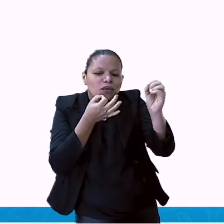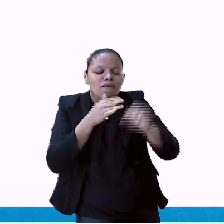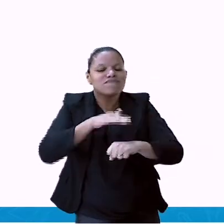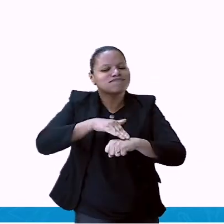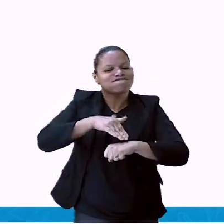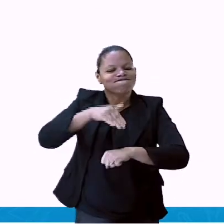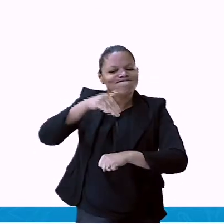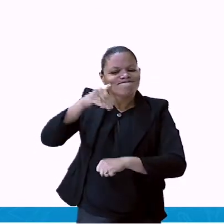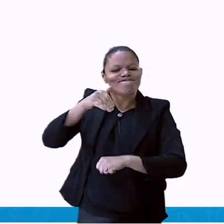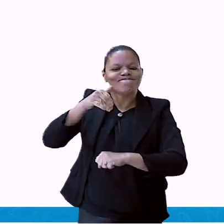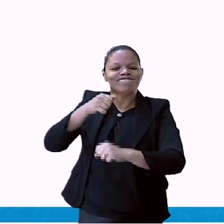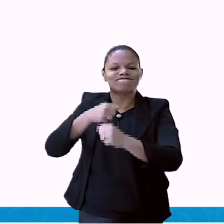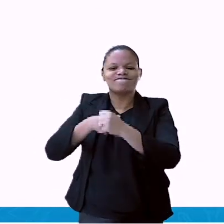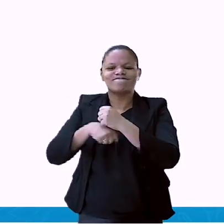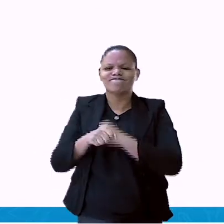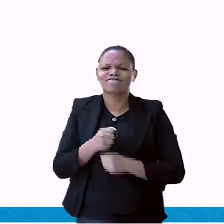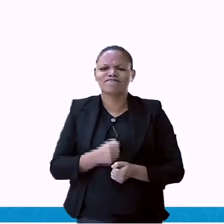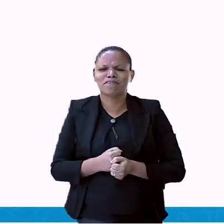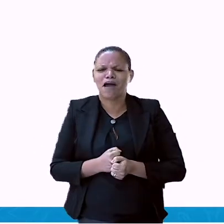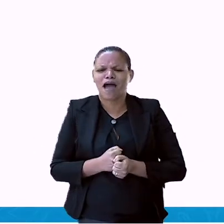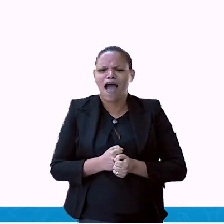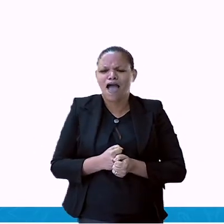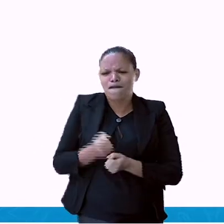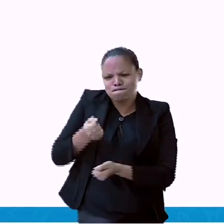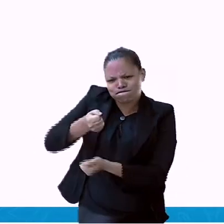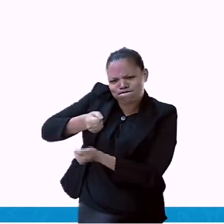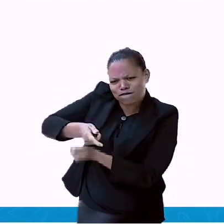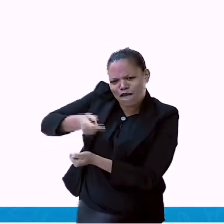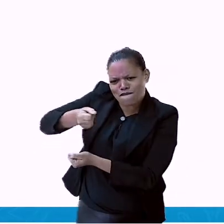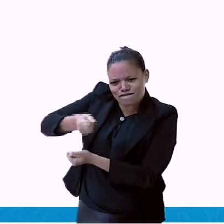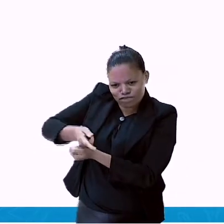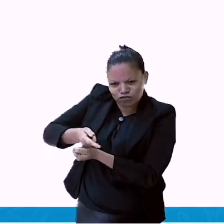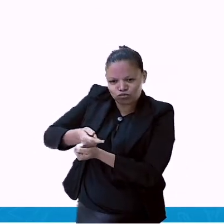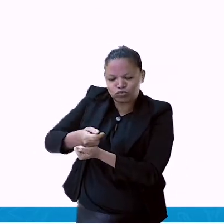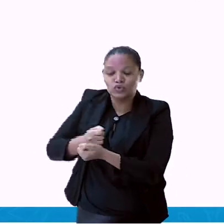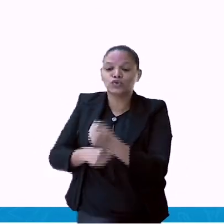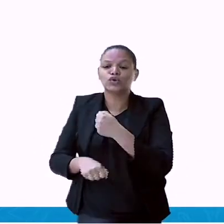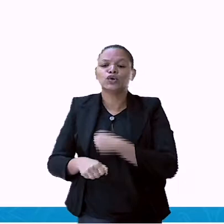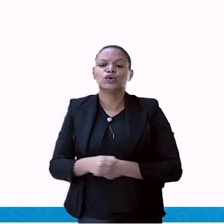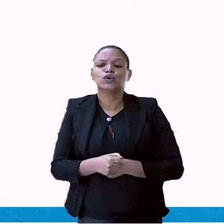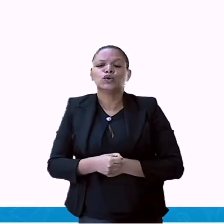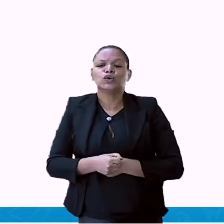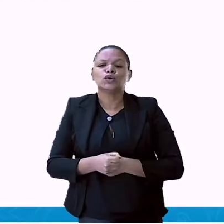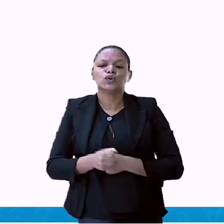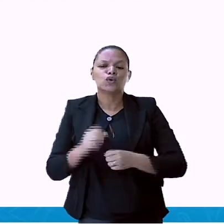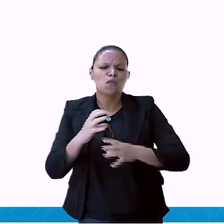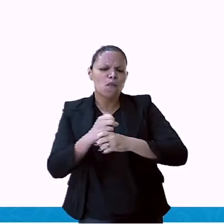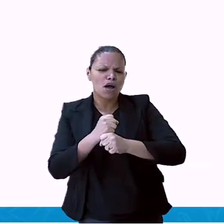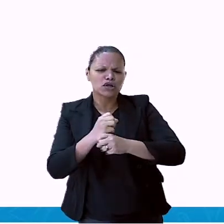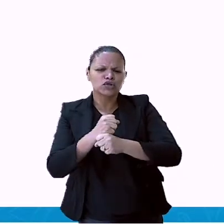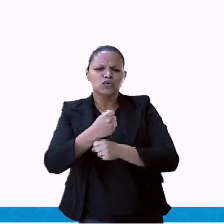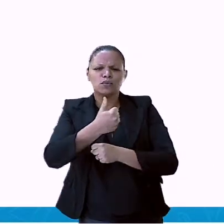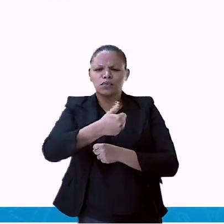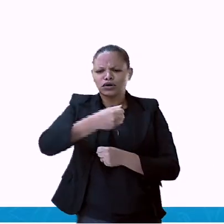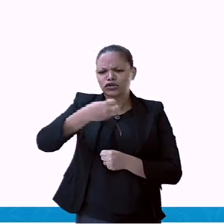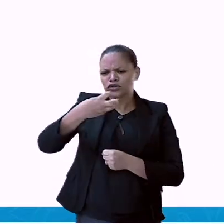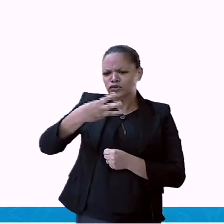mais vendido? Vamos analisar a tabela? Olha só, morango foi vendido aqui, ó,